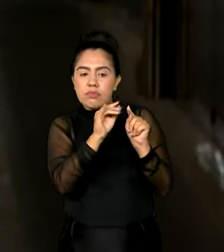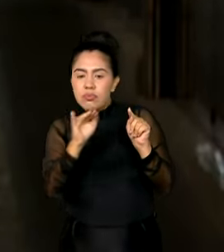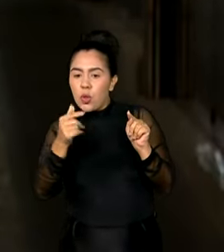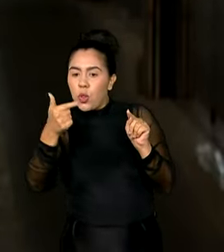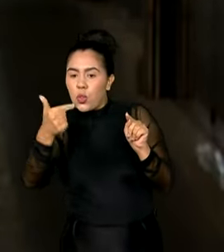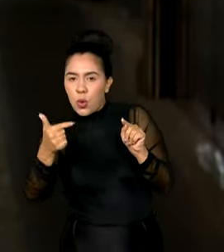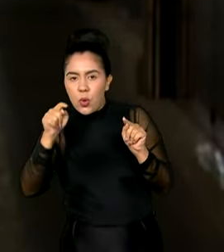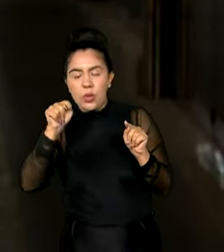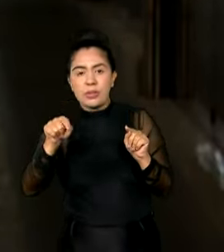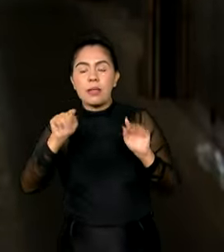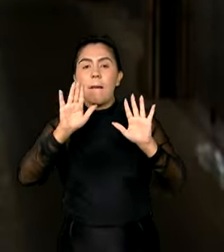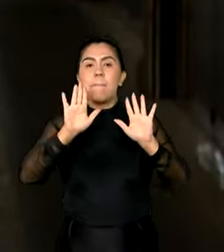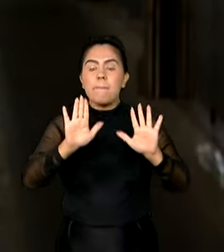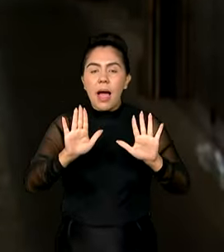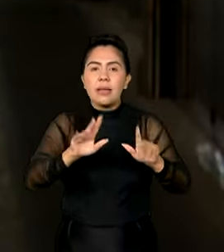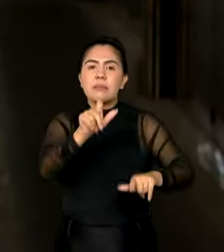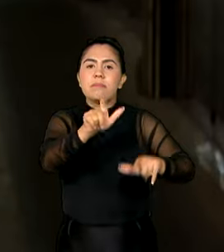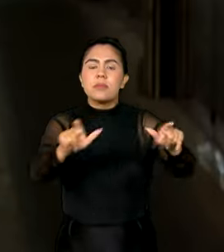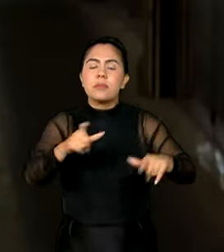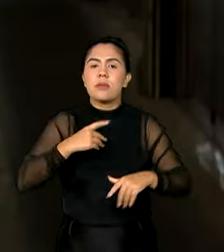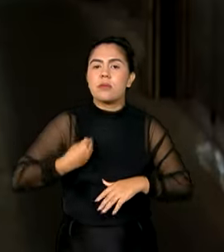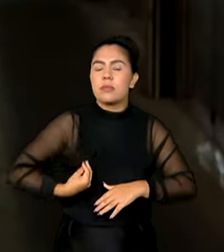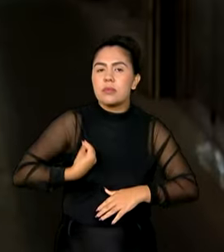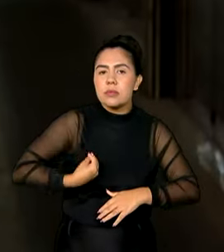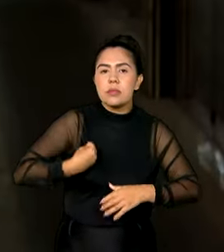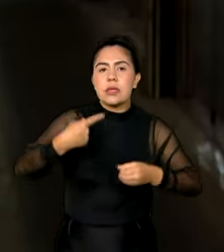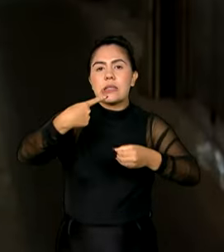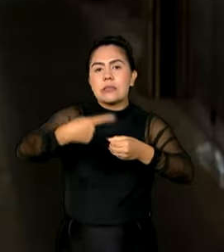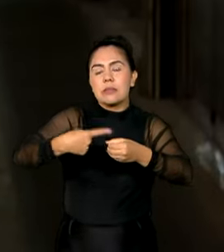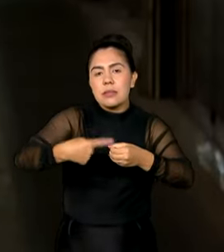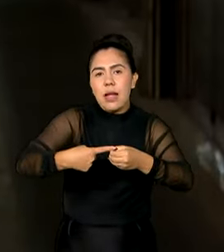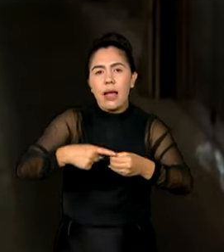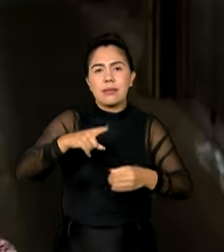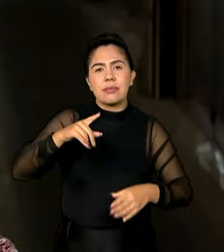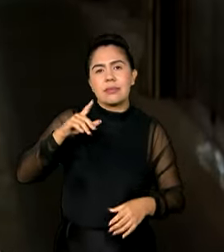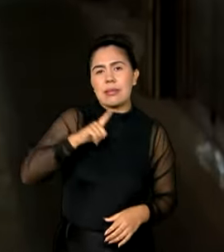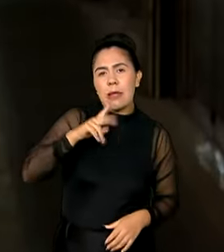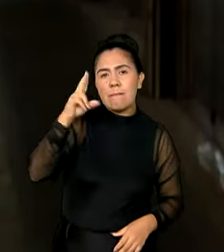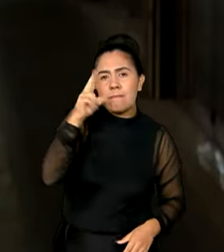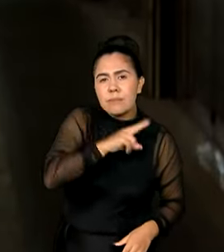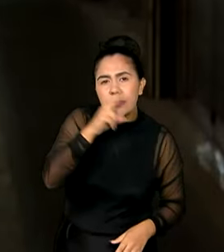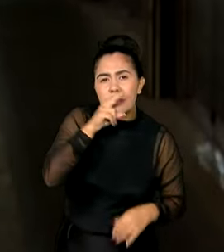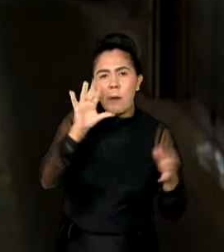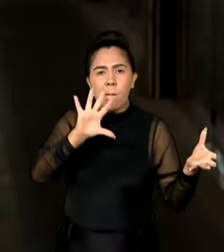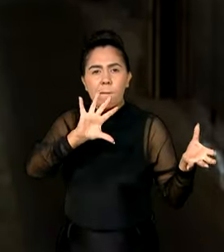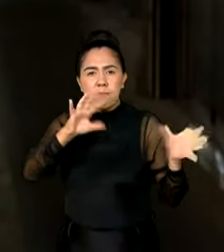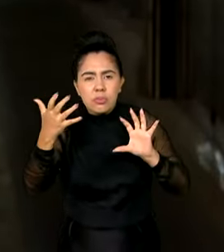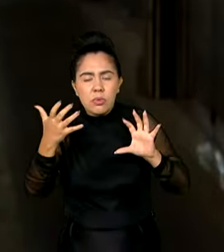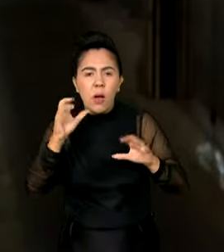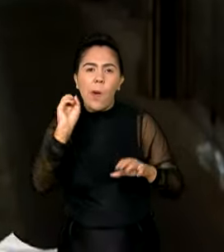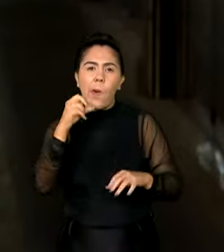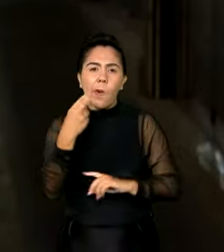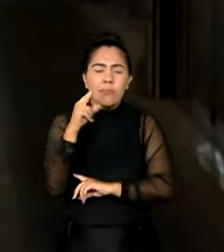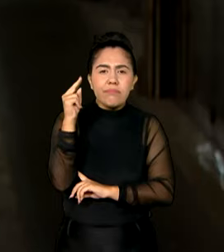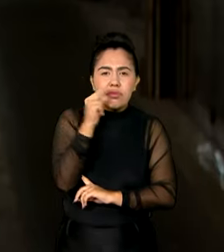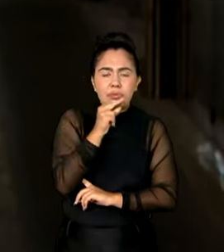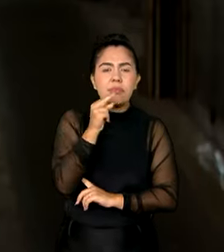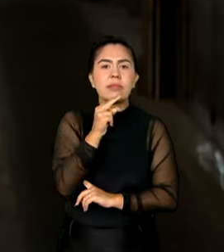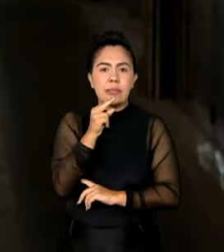é para os moradores de cidades que estão em situação de emergência ou em situação de calamidade